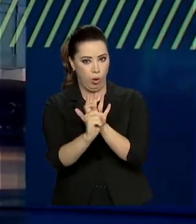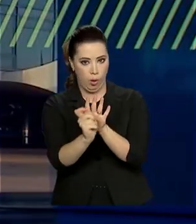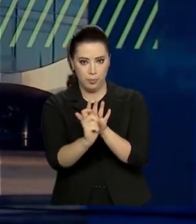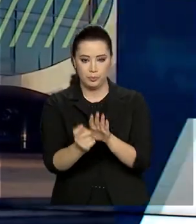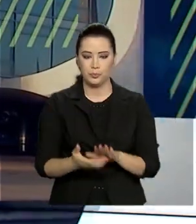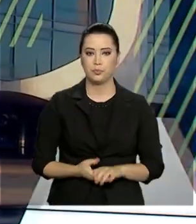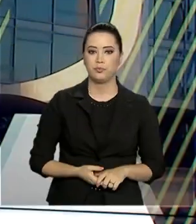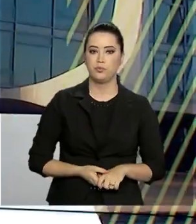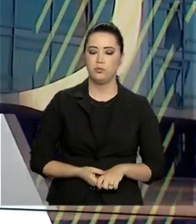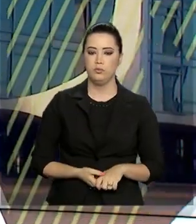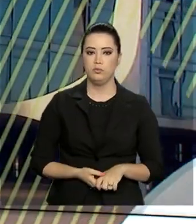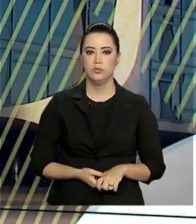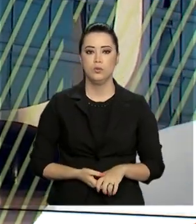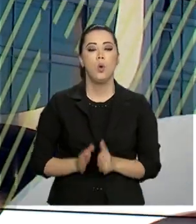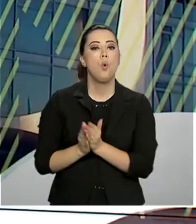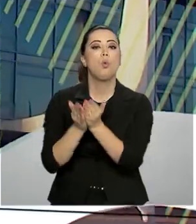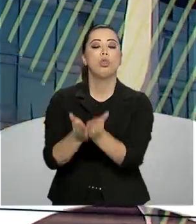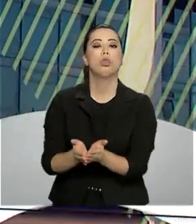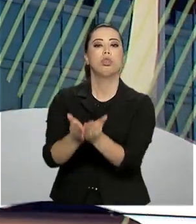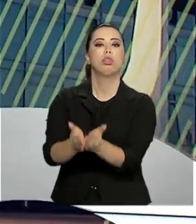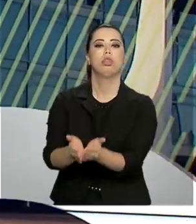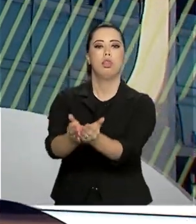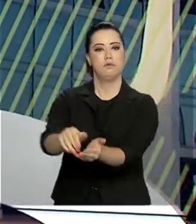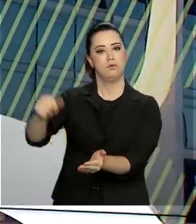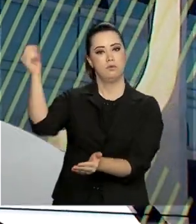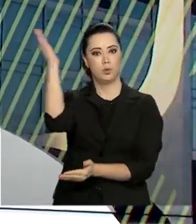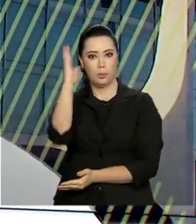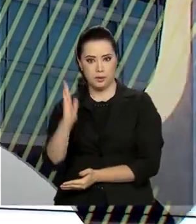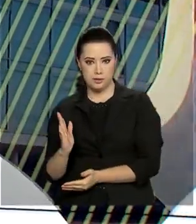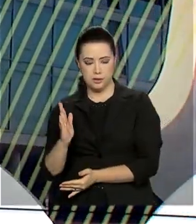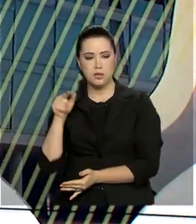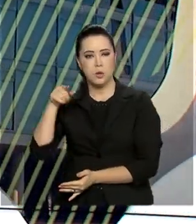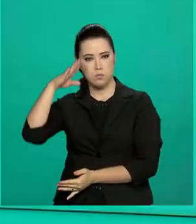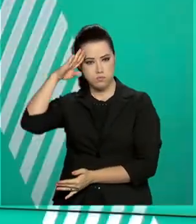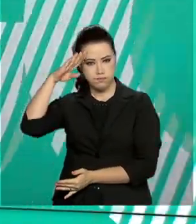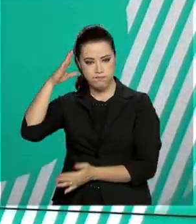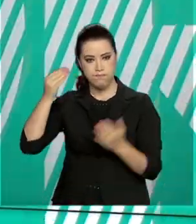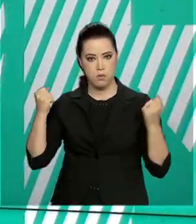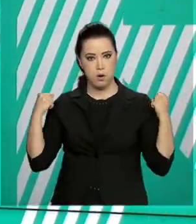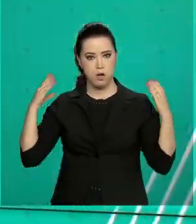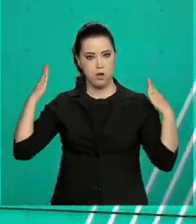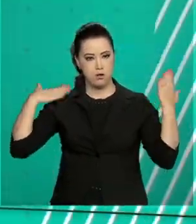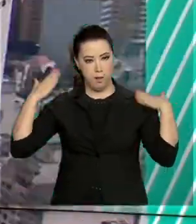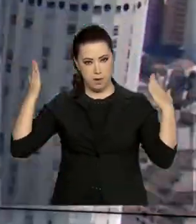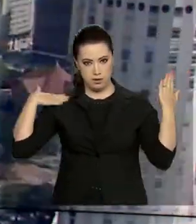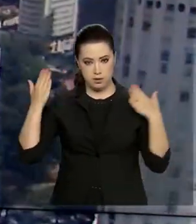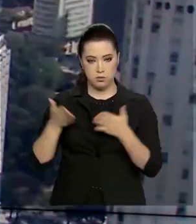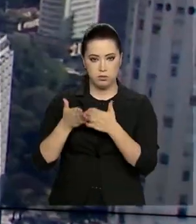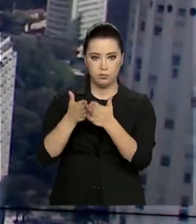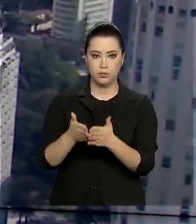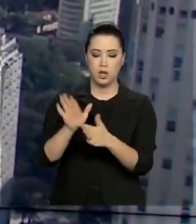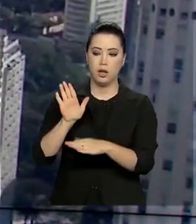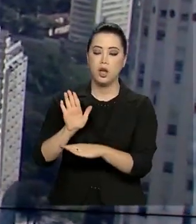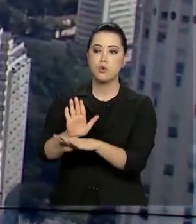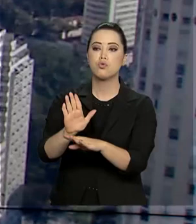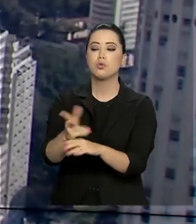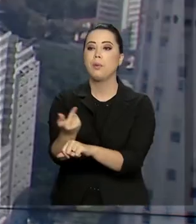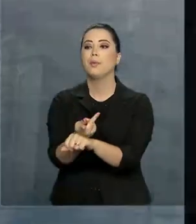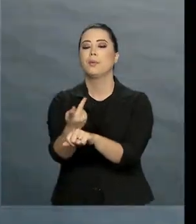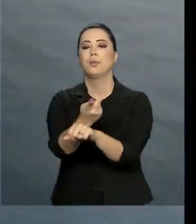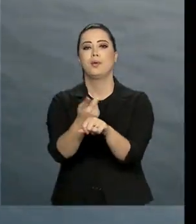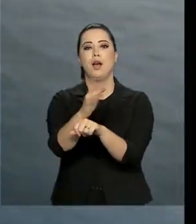O navio polar Almirante Maximiano, da Marinha do Brasil, que ajuda nas buscas do avião chileno desaparecido na segunda-feira,